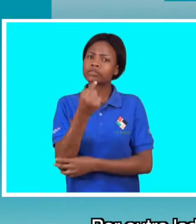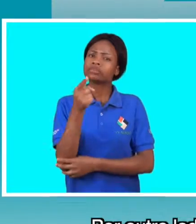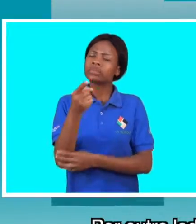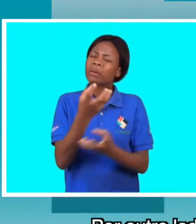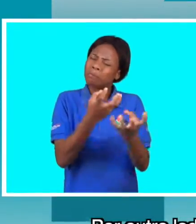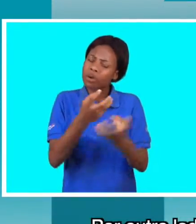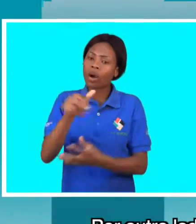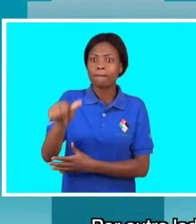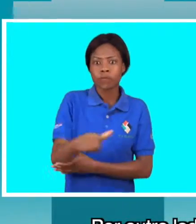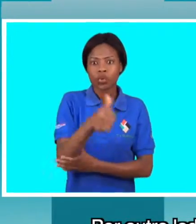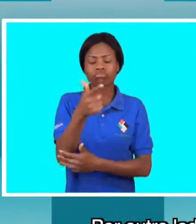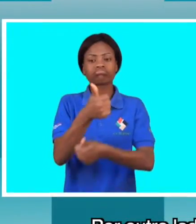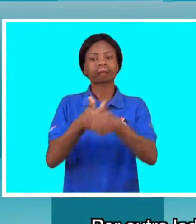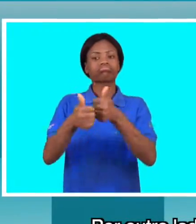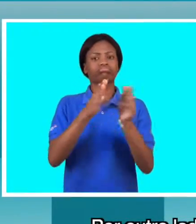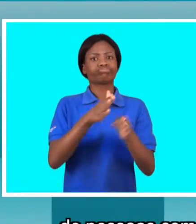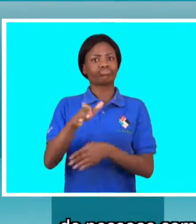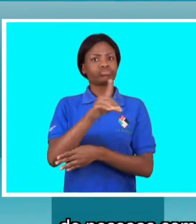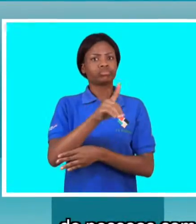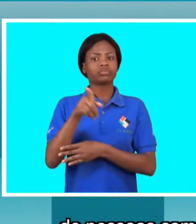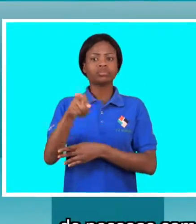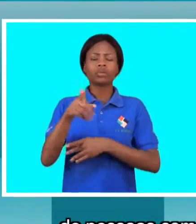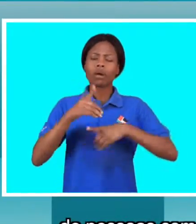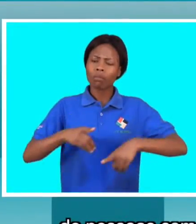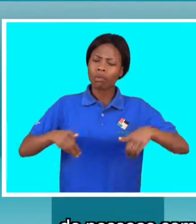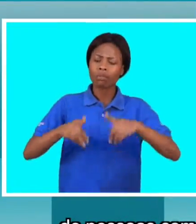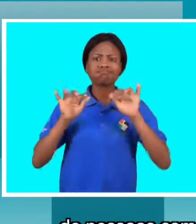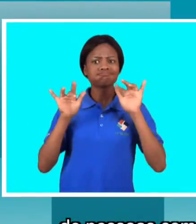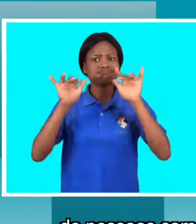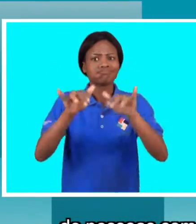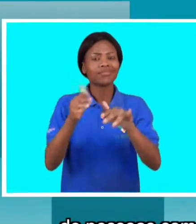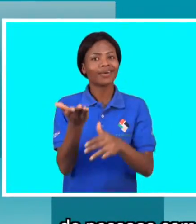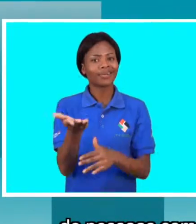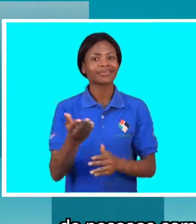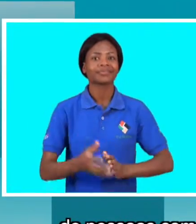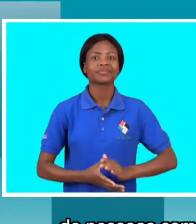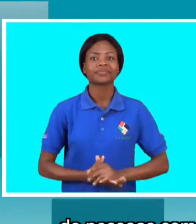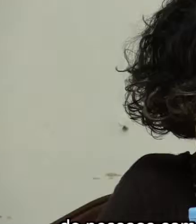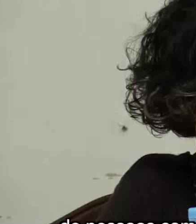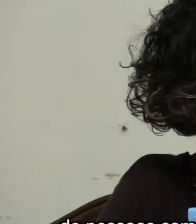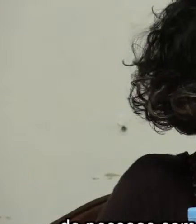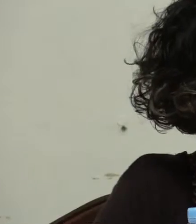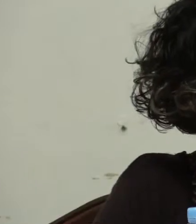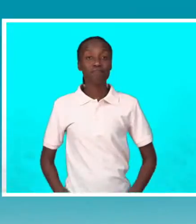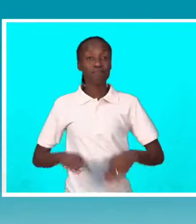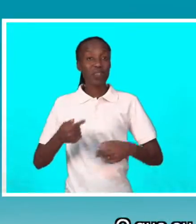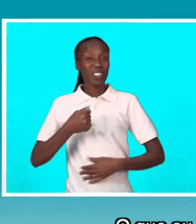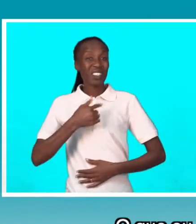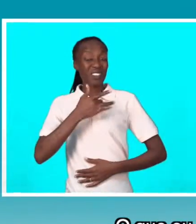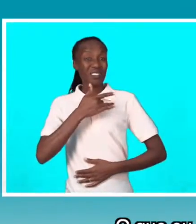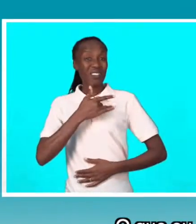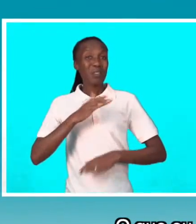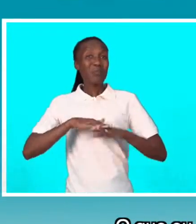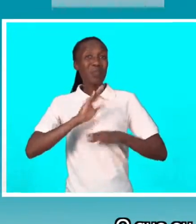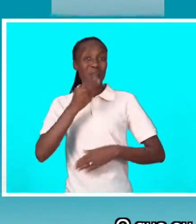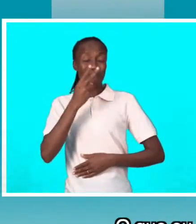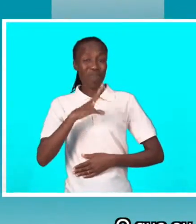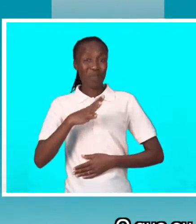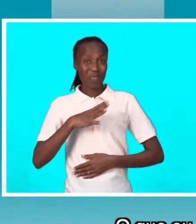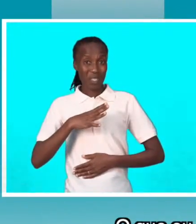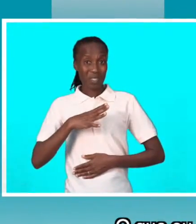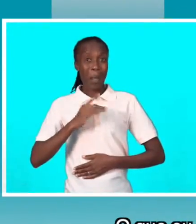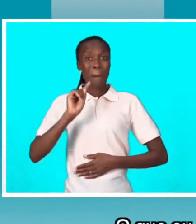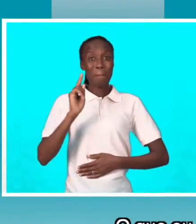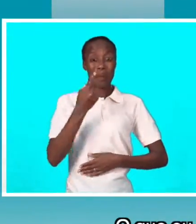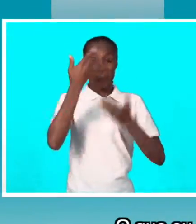necessidade de maior representatividade de pessoas com deficiência em eventos públicos. O que eu sinto muitas das vezes, e aqui